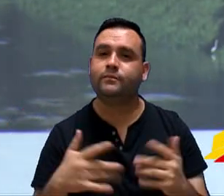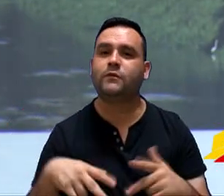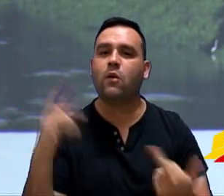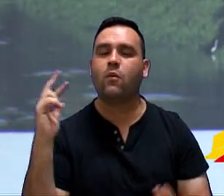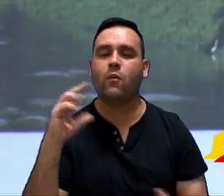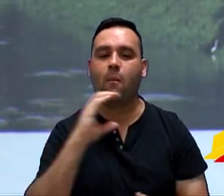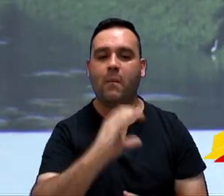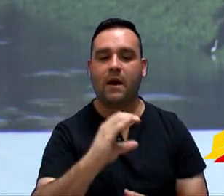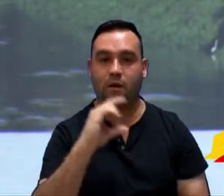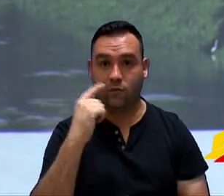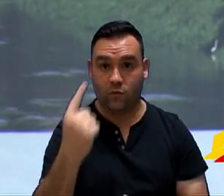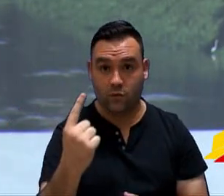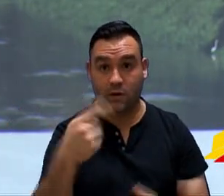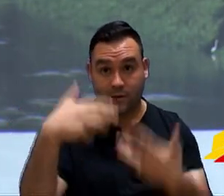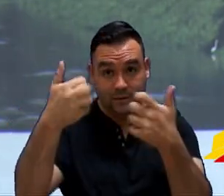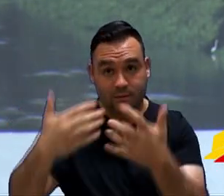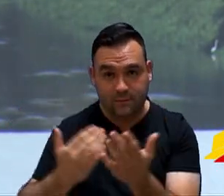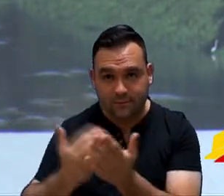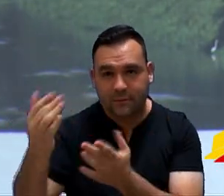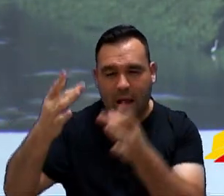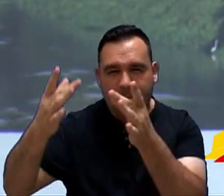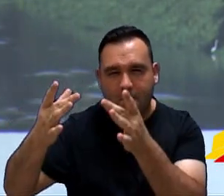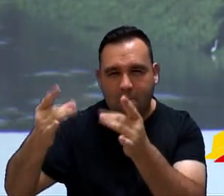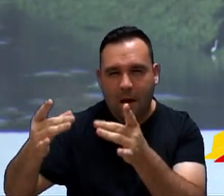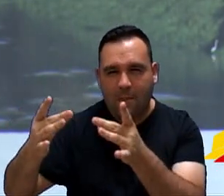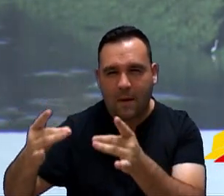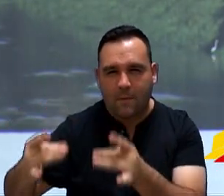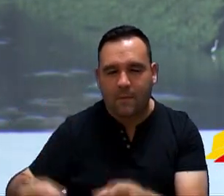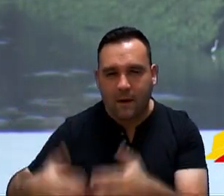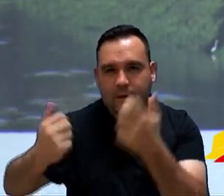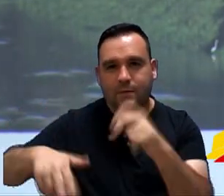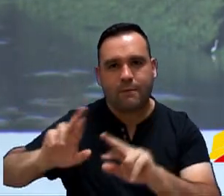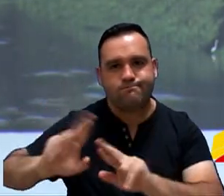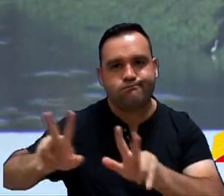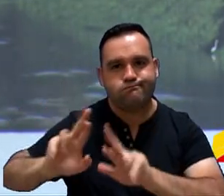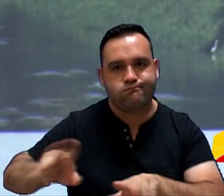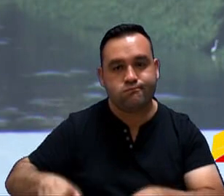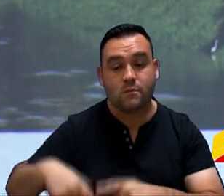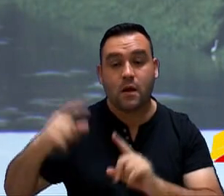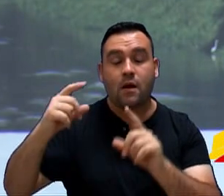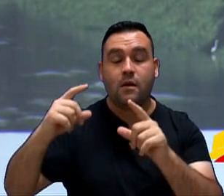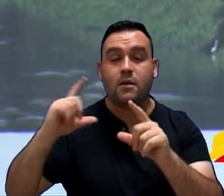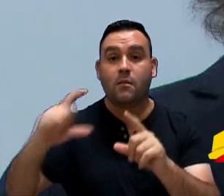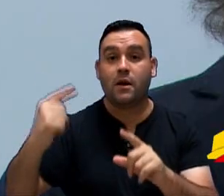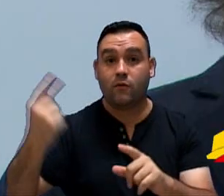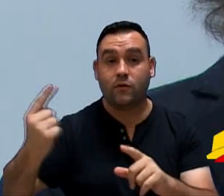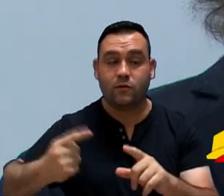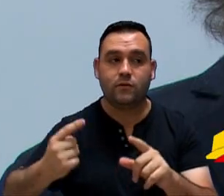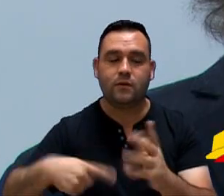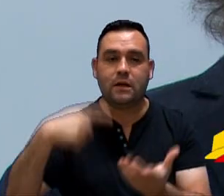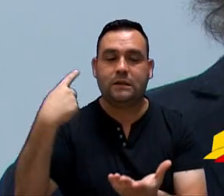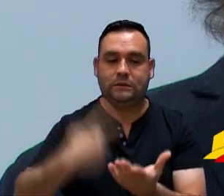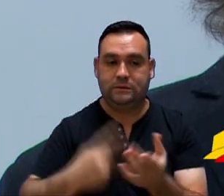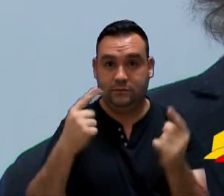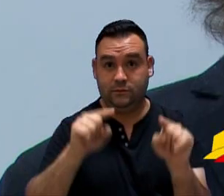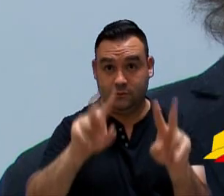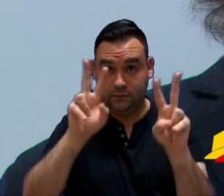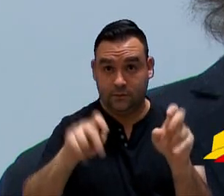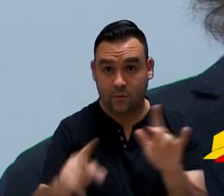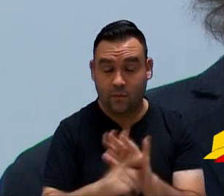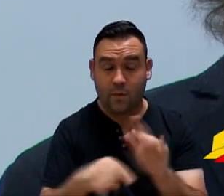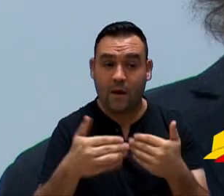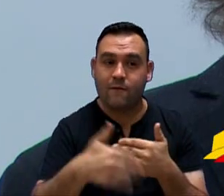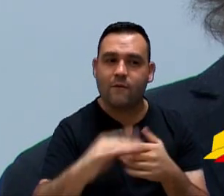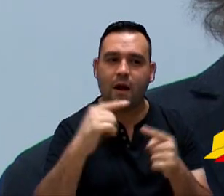Parágrafo único. Aqui começam as coisas divergentes. Parágrafo único. A minuta do termo de convênio que trata esse artigo